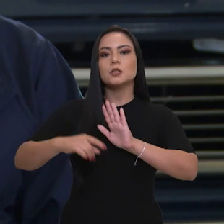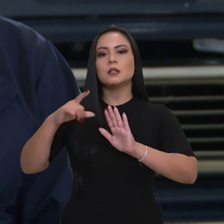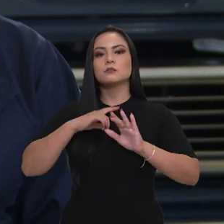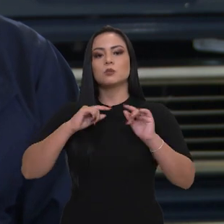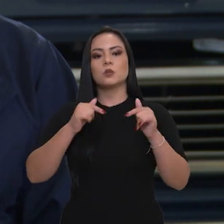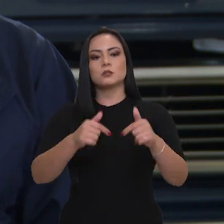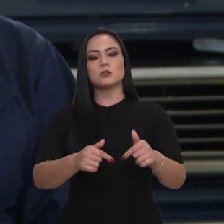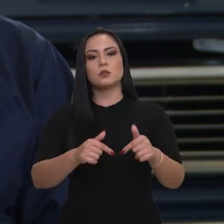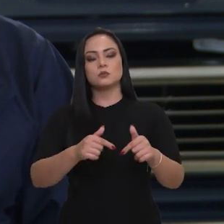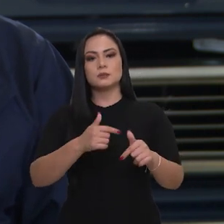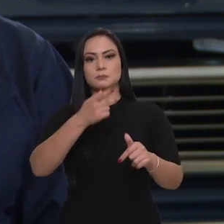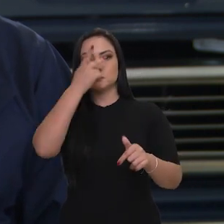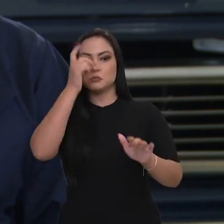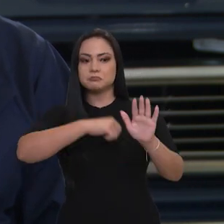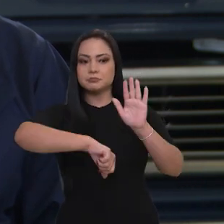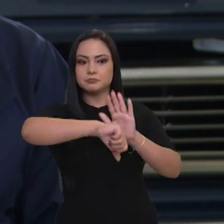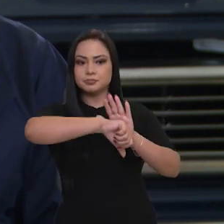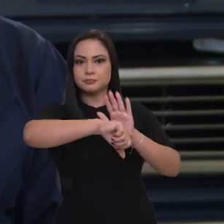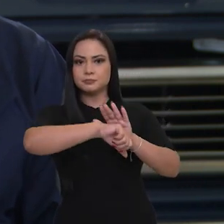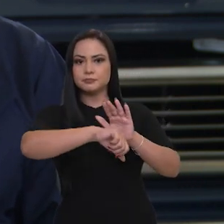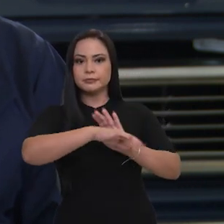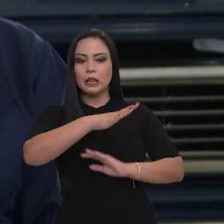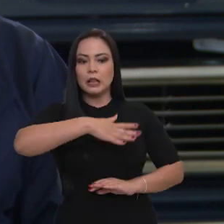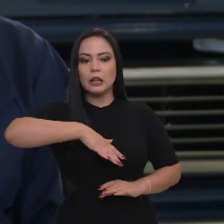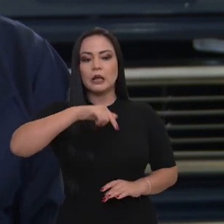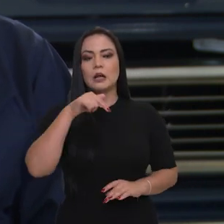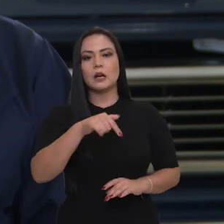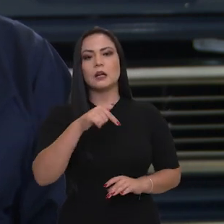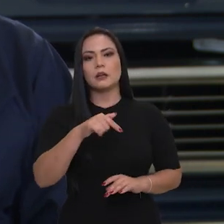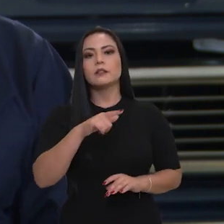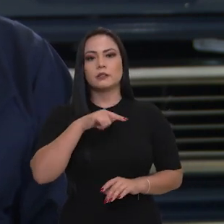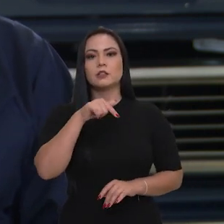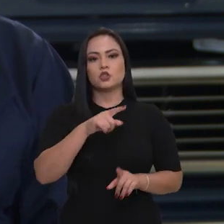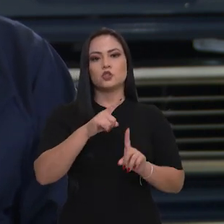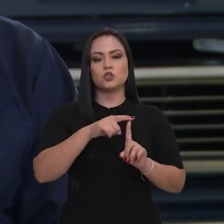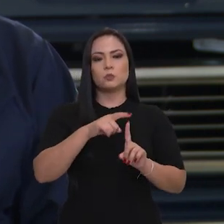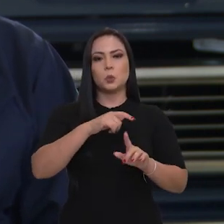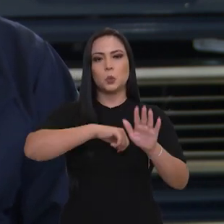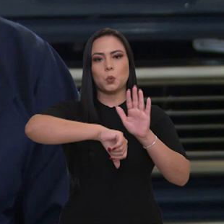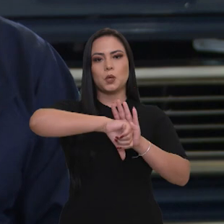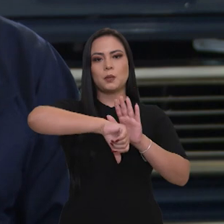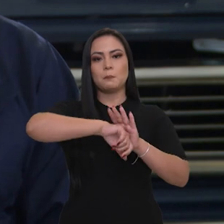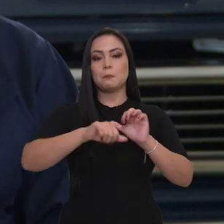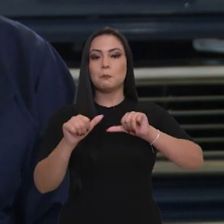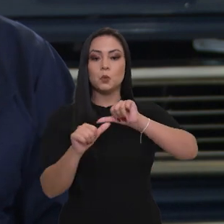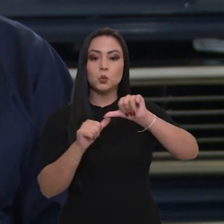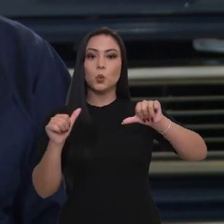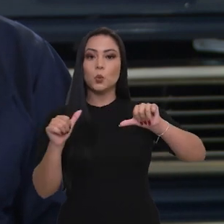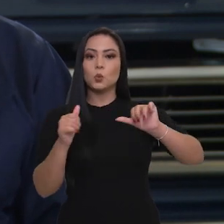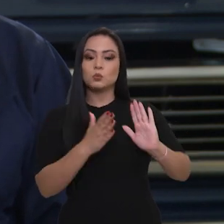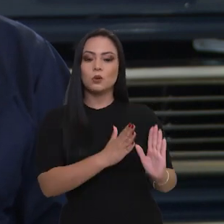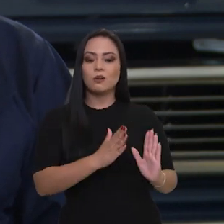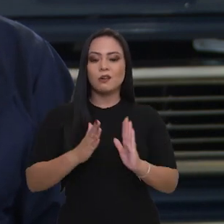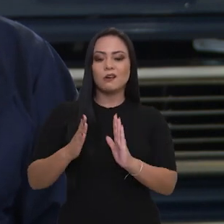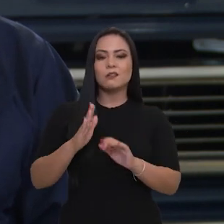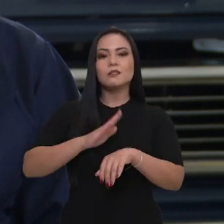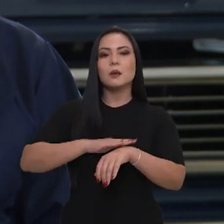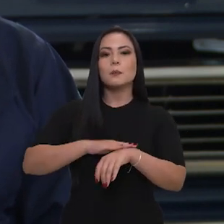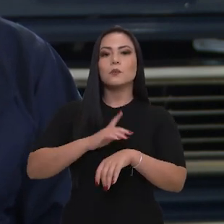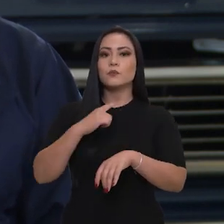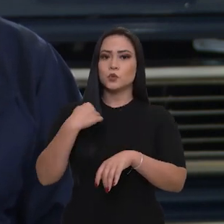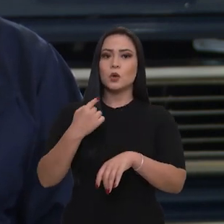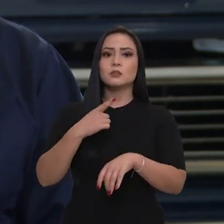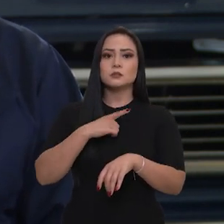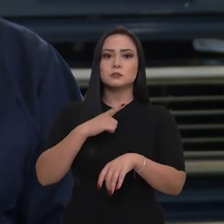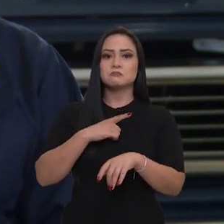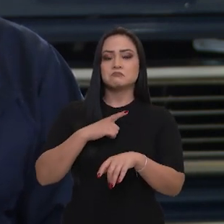modalidade de atuação dos criminosos que fazem, que cometem esse tipo de crime, mudou durante um tempo